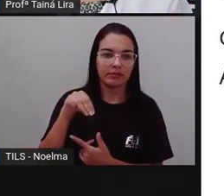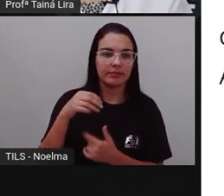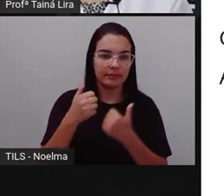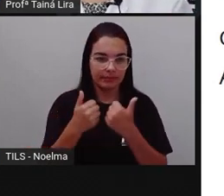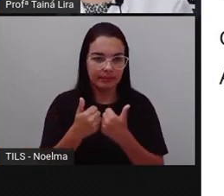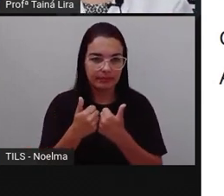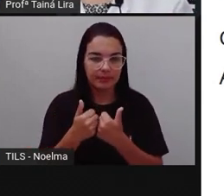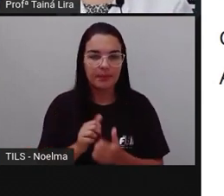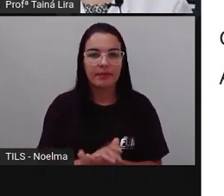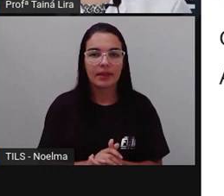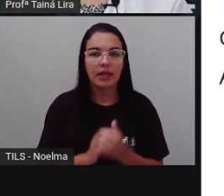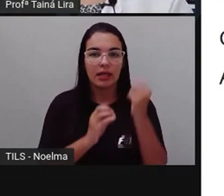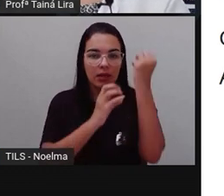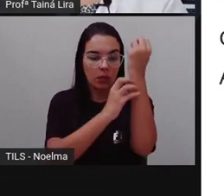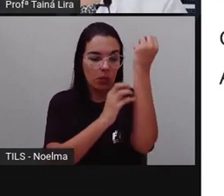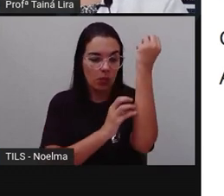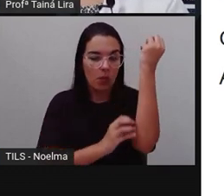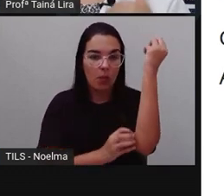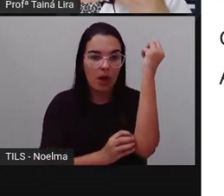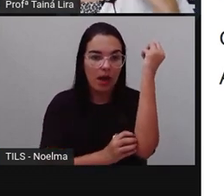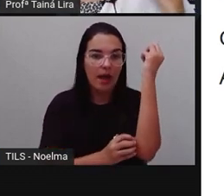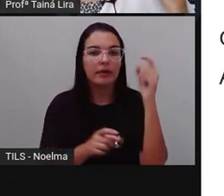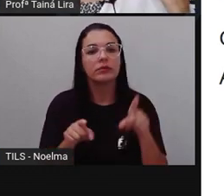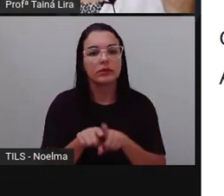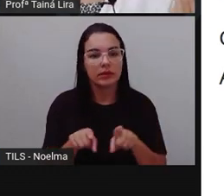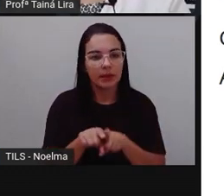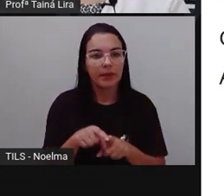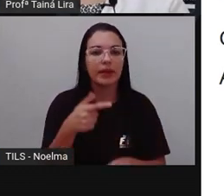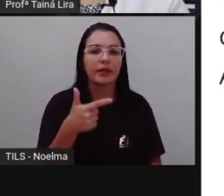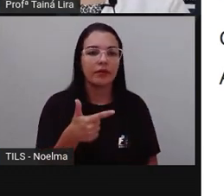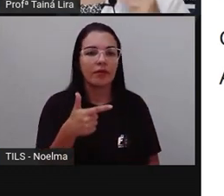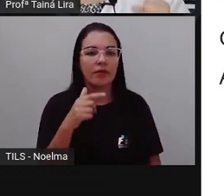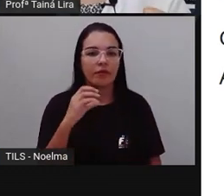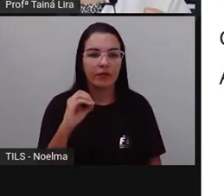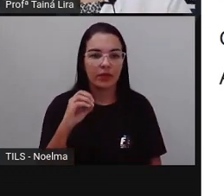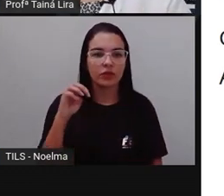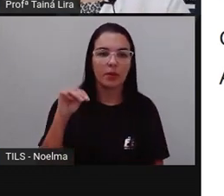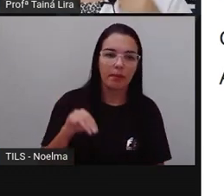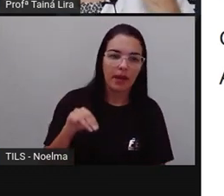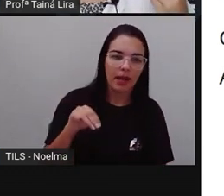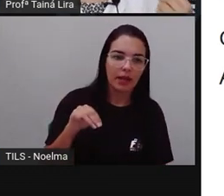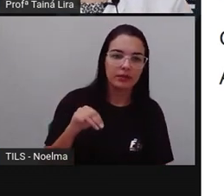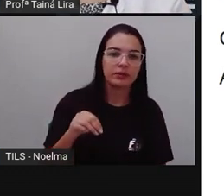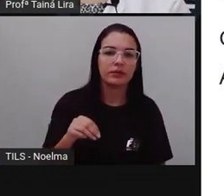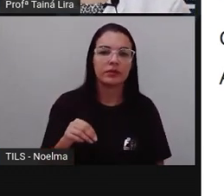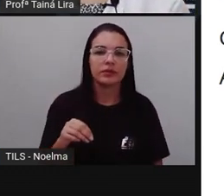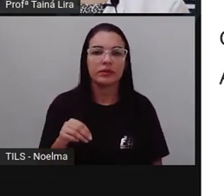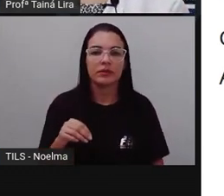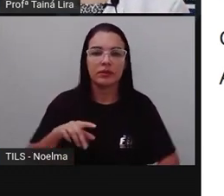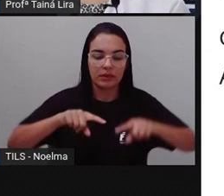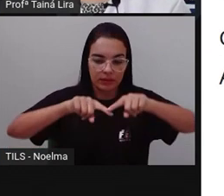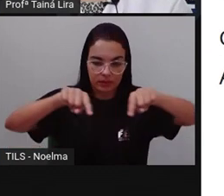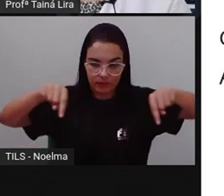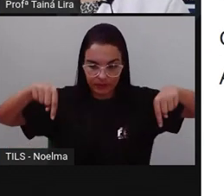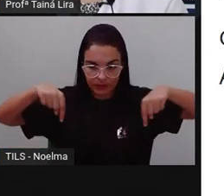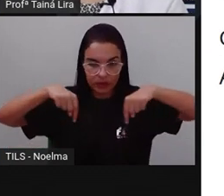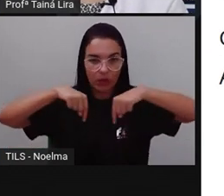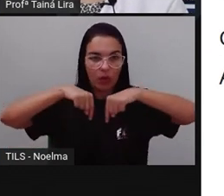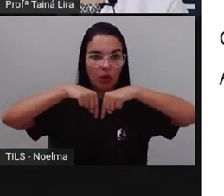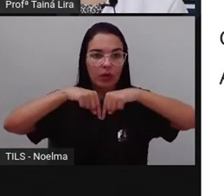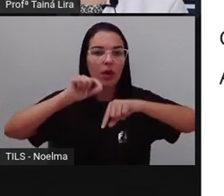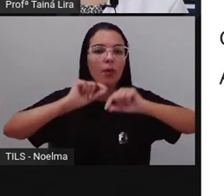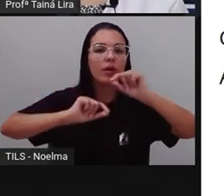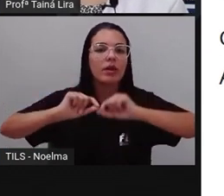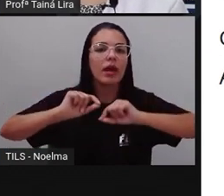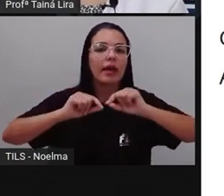O Cacto também, 200 centímetros, É igual a 20 metros, A Vitória Regia também, É, 10